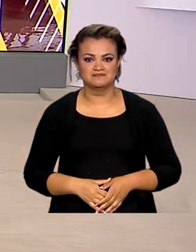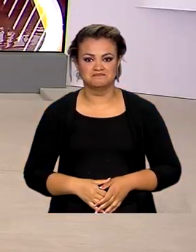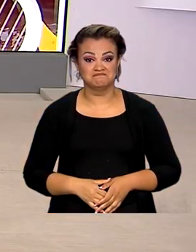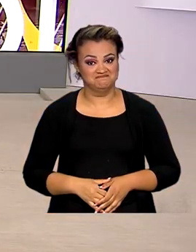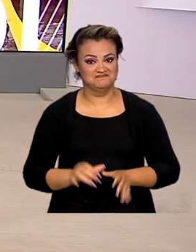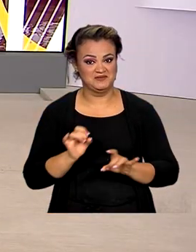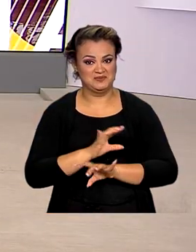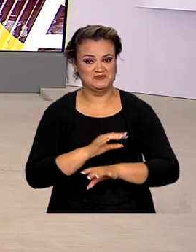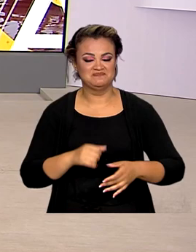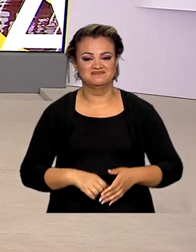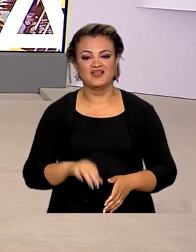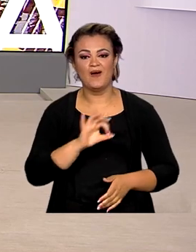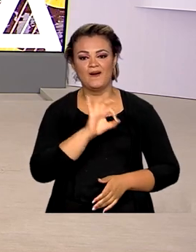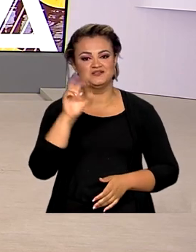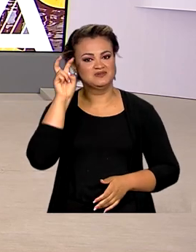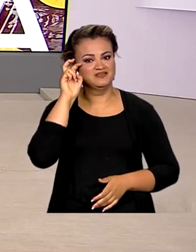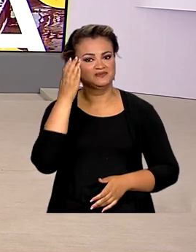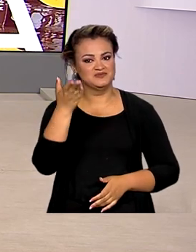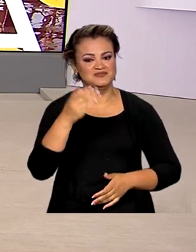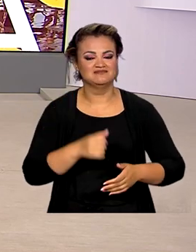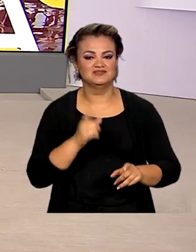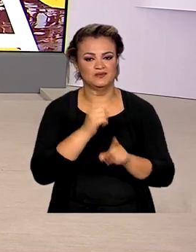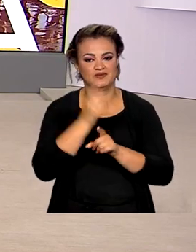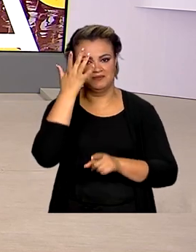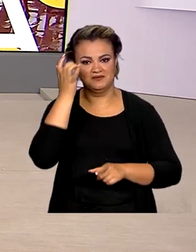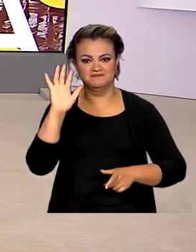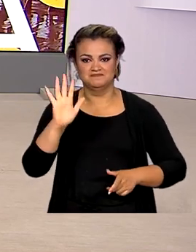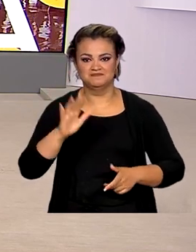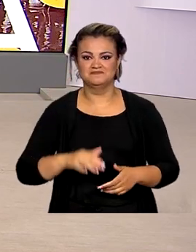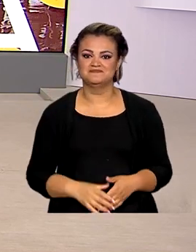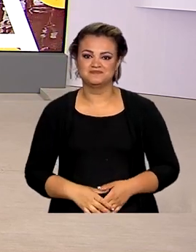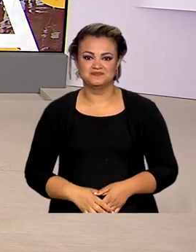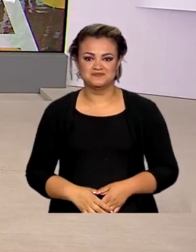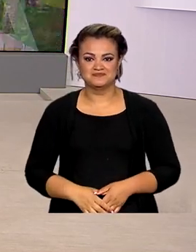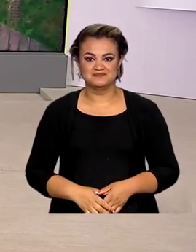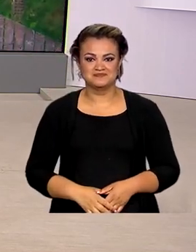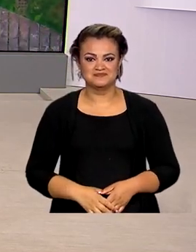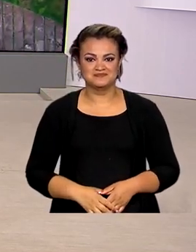É isso. Uma ótima quinta-feira para você. Até amanhã. Tchau.